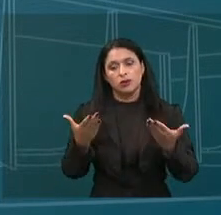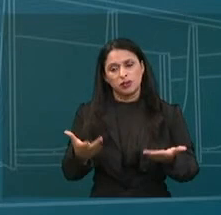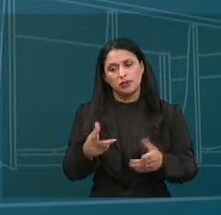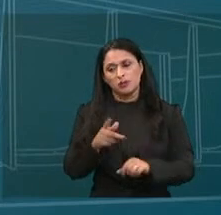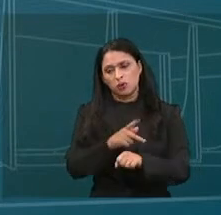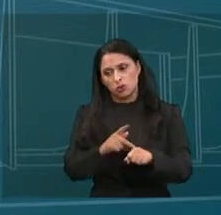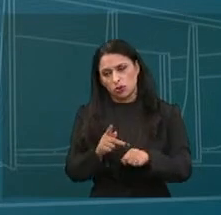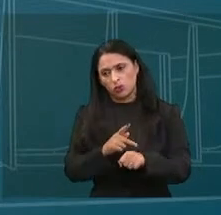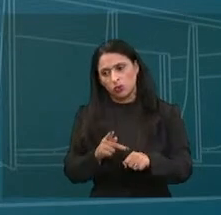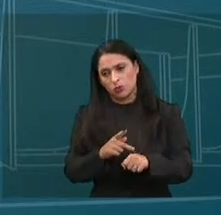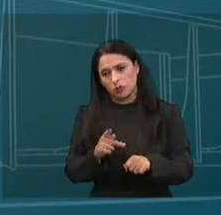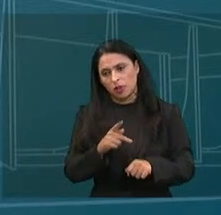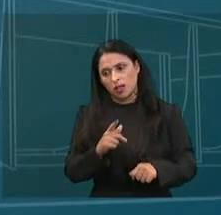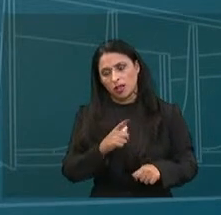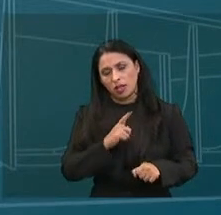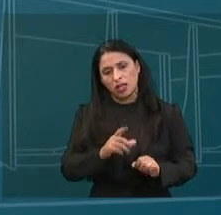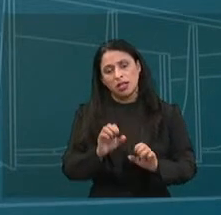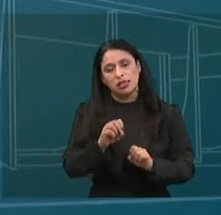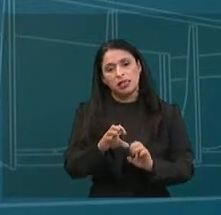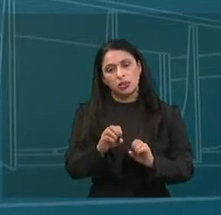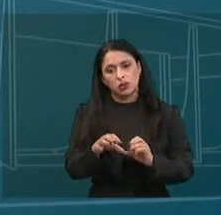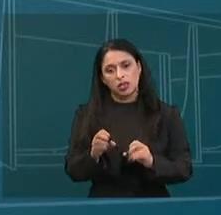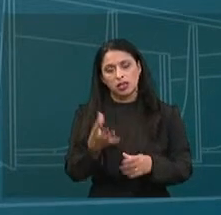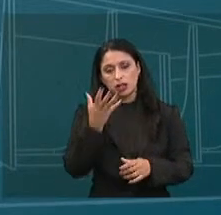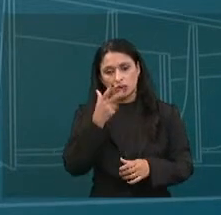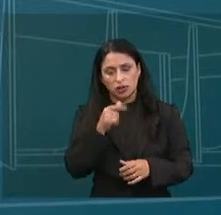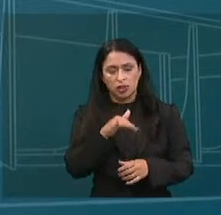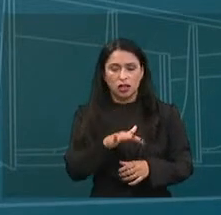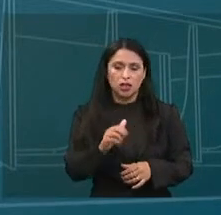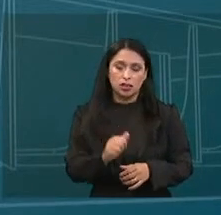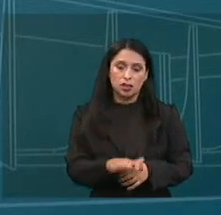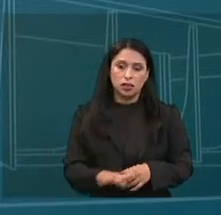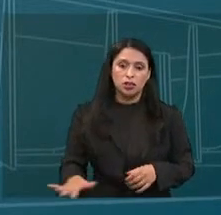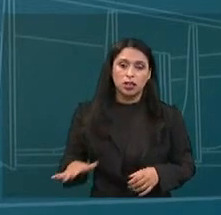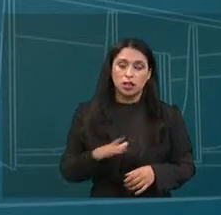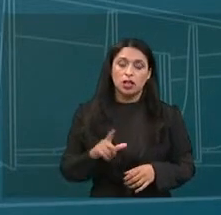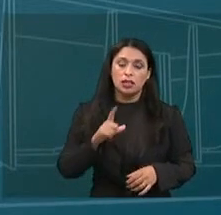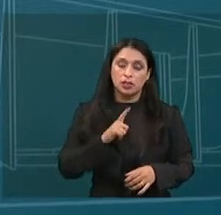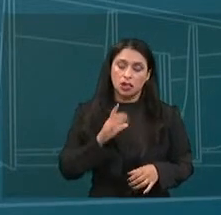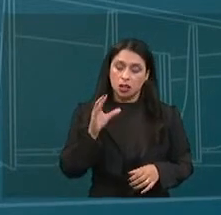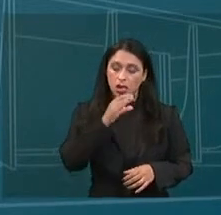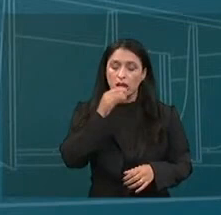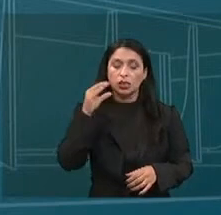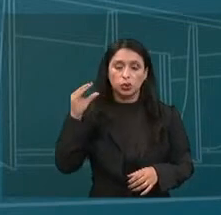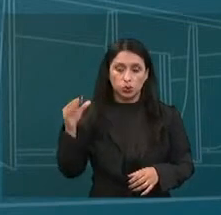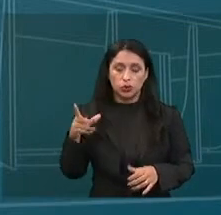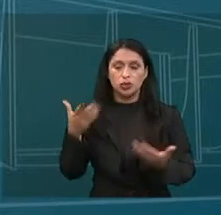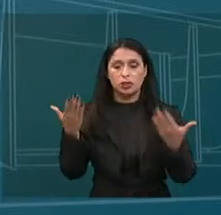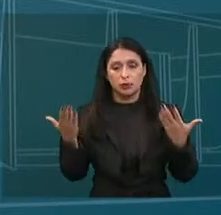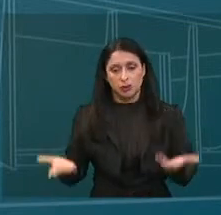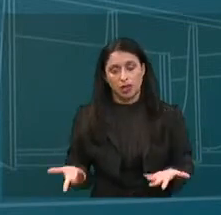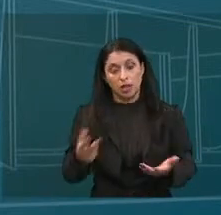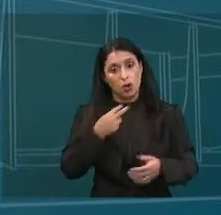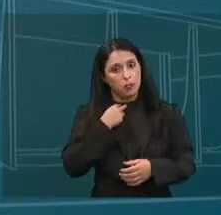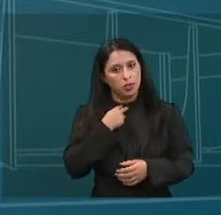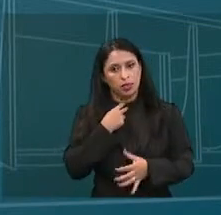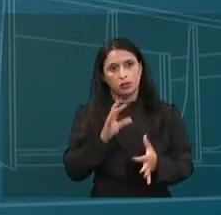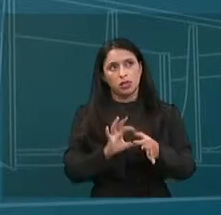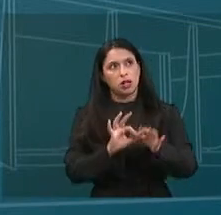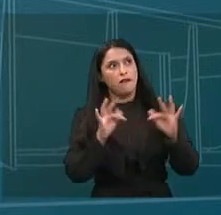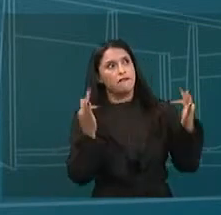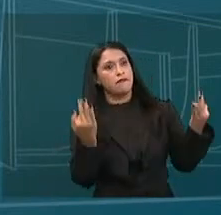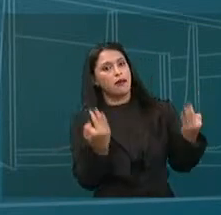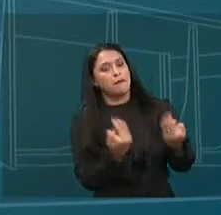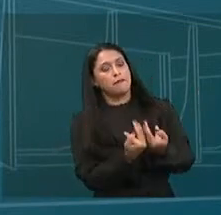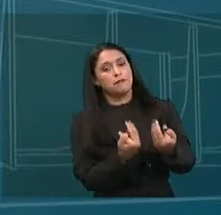país tantos desafios na educação de crianças e adolescentes e também na formação das pessoas adultas. Além do mais, não podemos deixar que famílias e